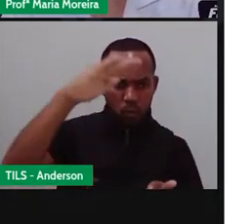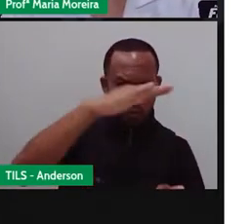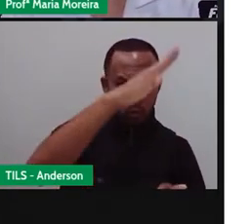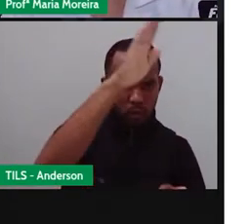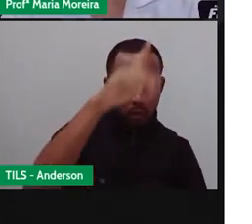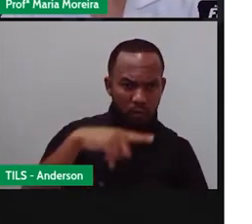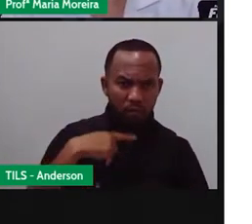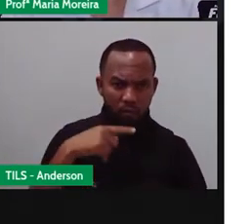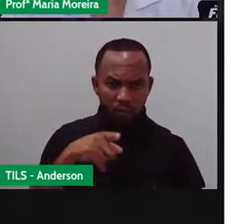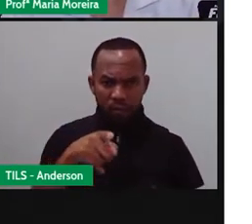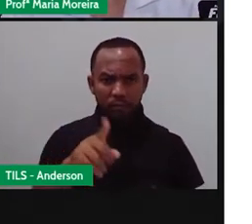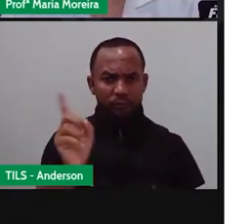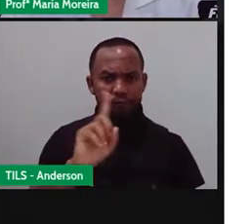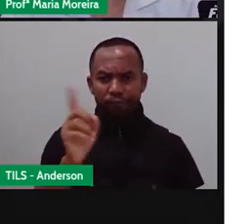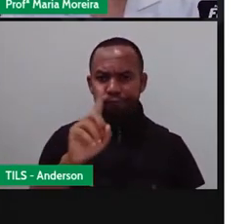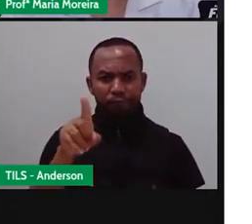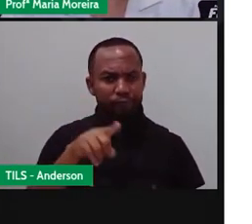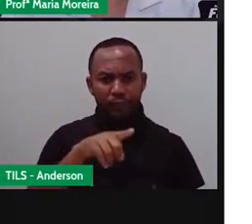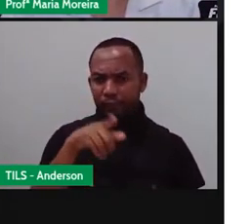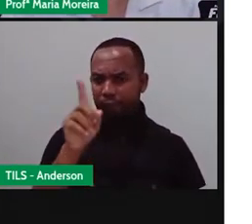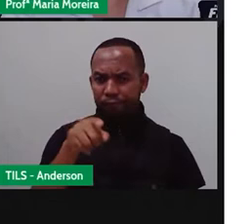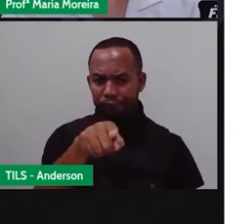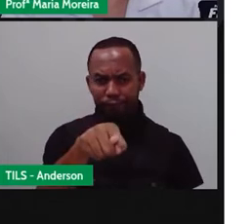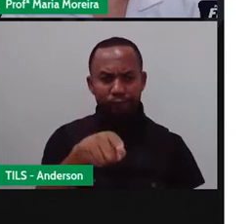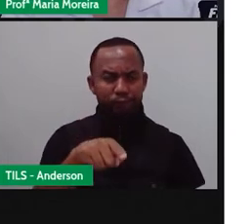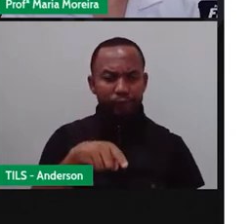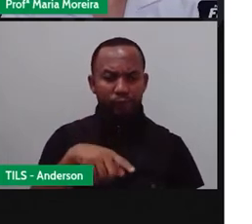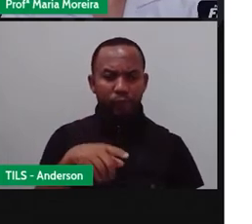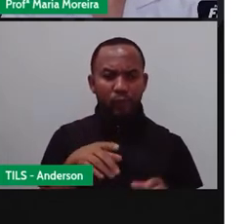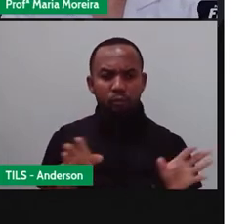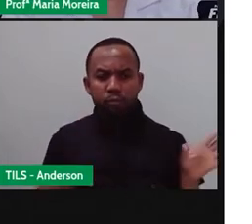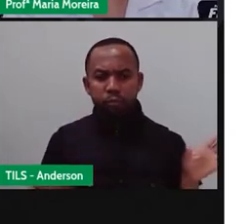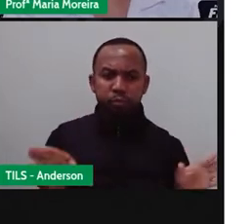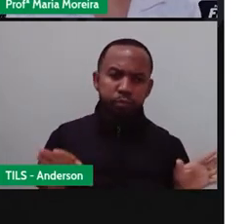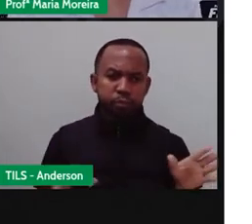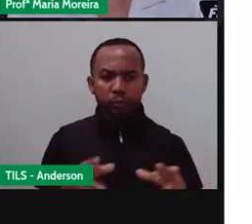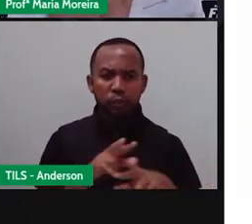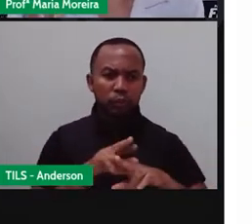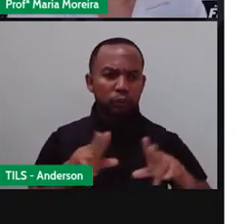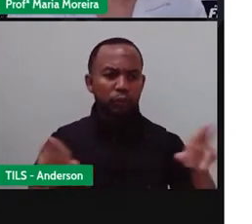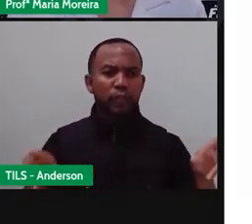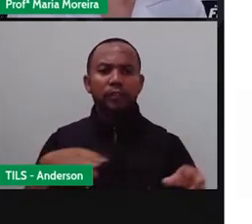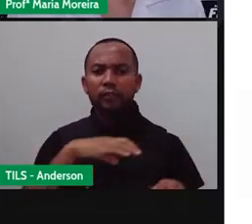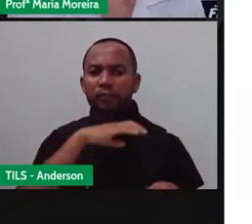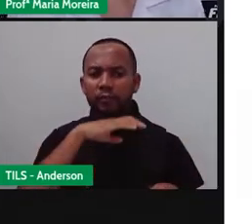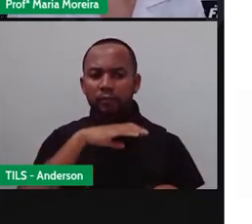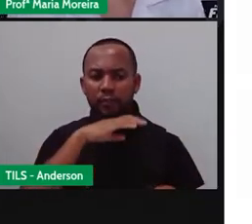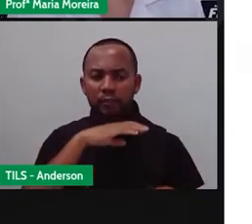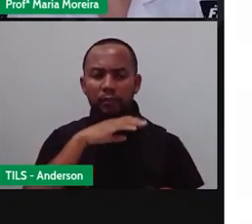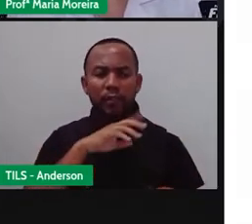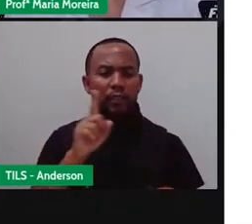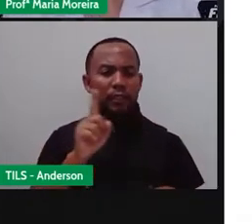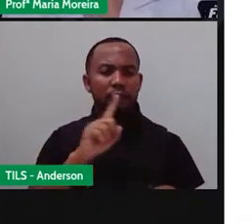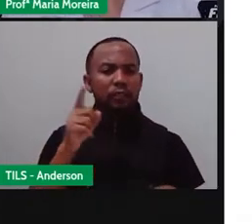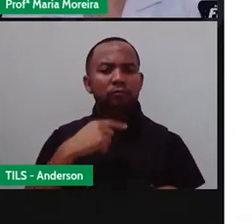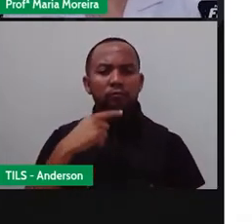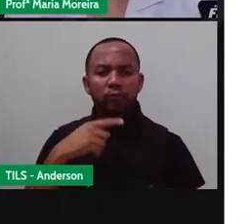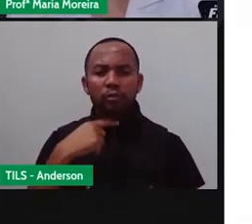nossa, a avestruz, a ima, o pinguim, entre outros. Existem aí, né? Outras